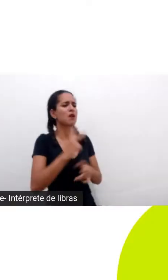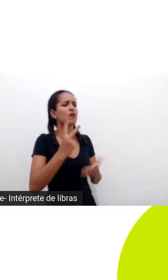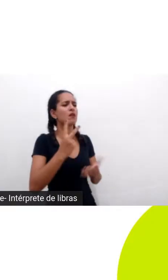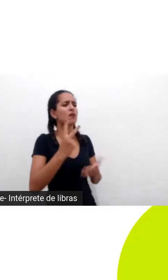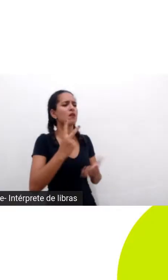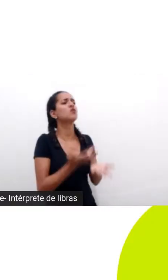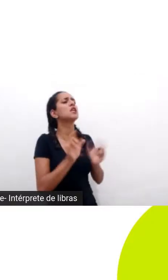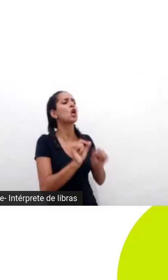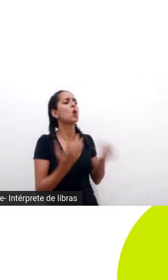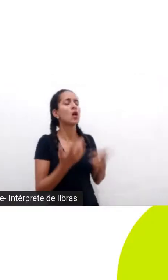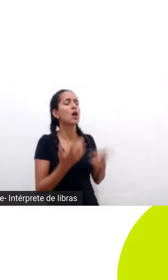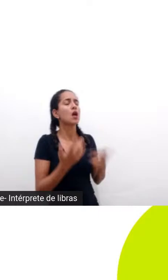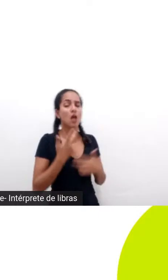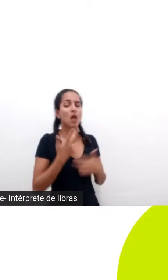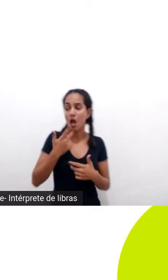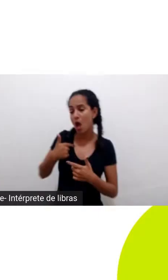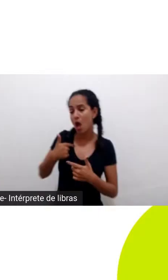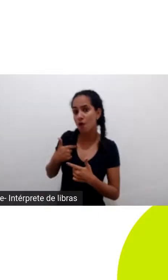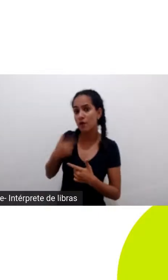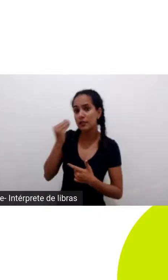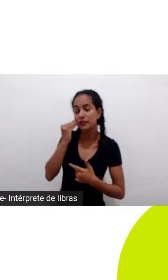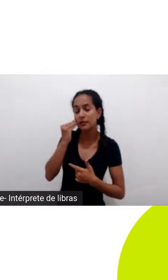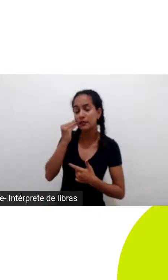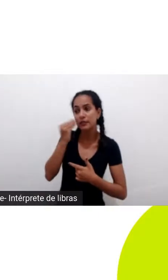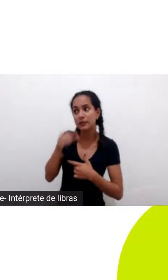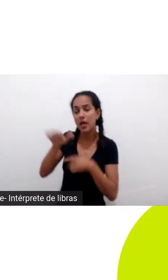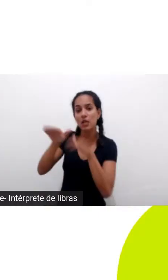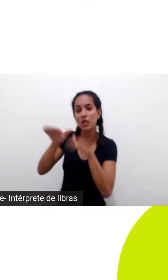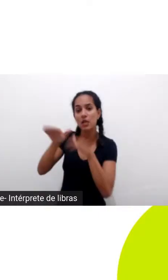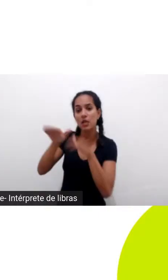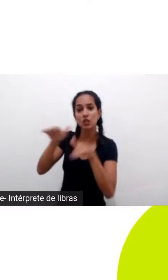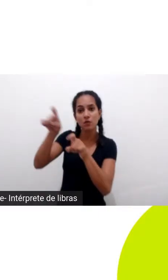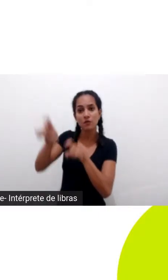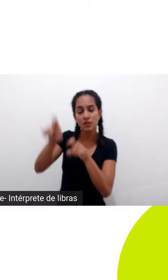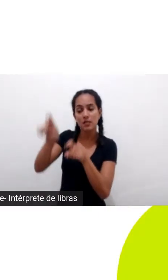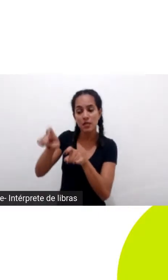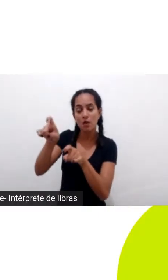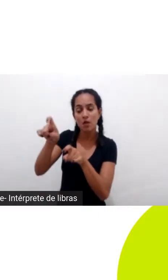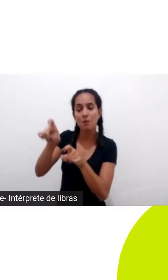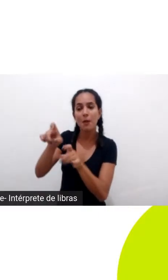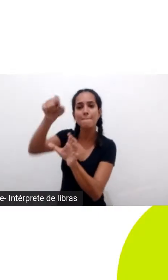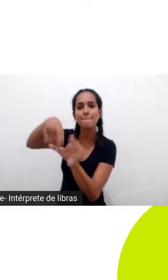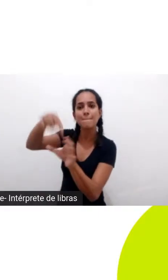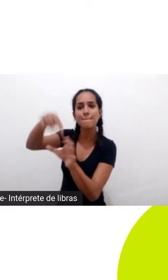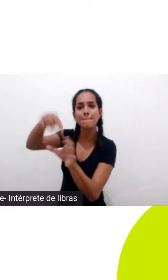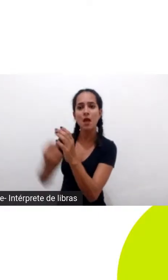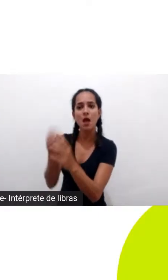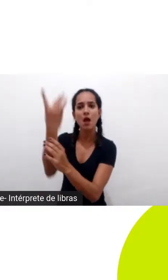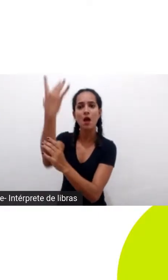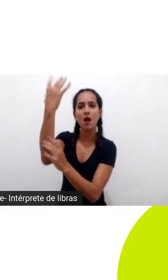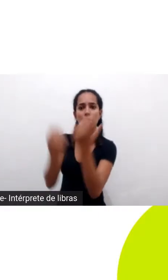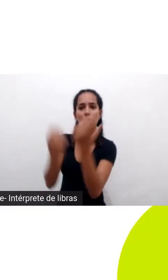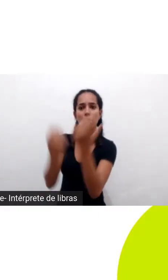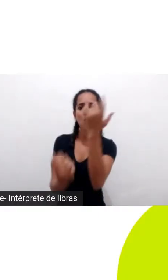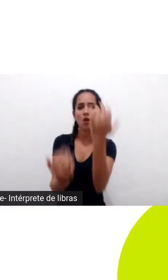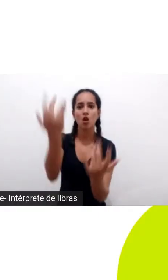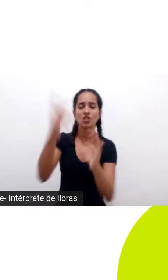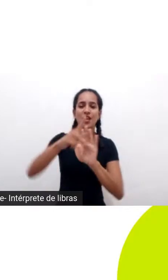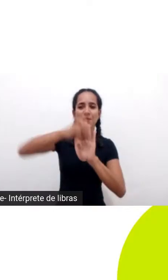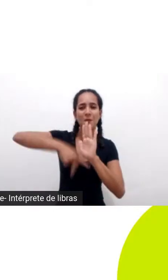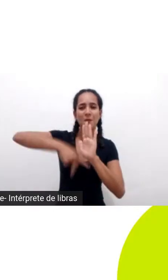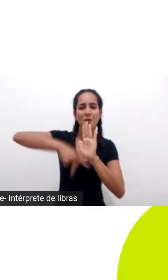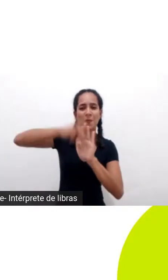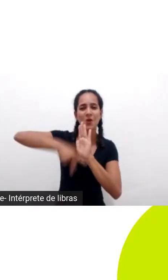eu falei então a gente está buscando fazendeiros pioneiros para plantar as primeiras árvores do projeto para fazer parte desse grande corredor de biodiversidade